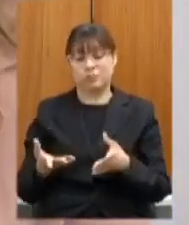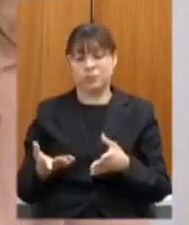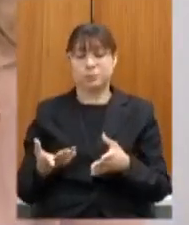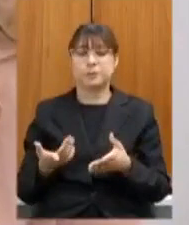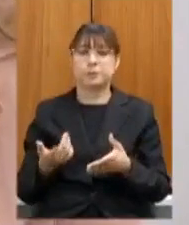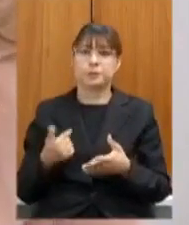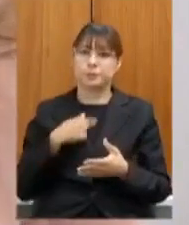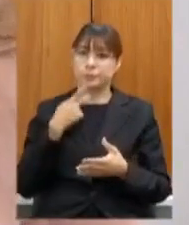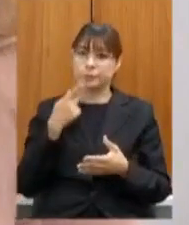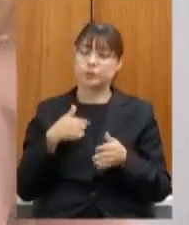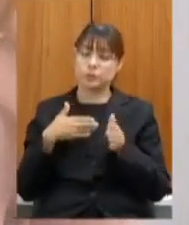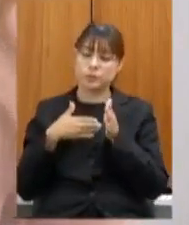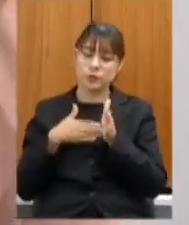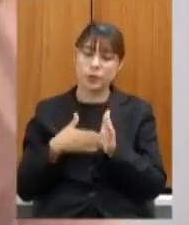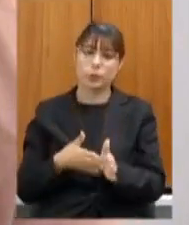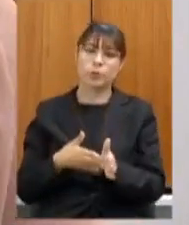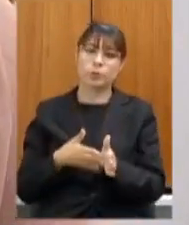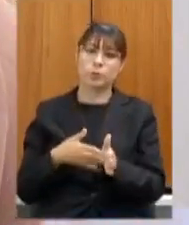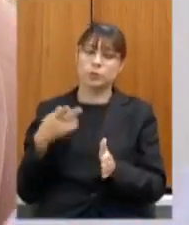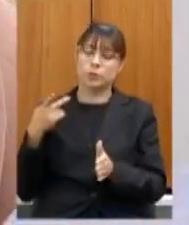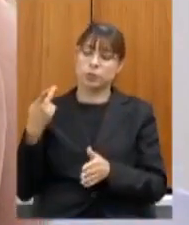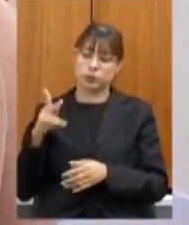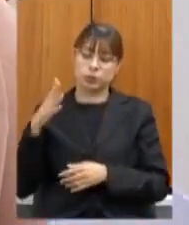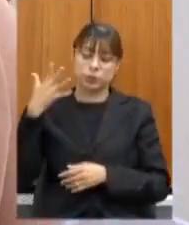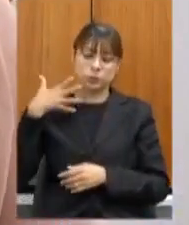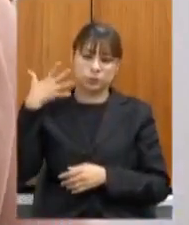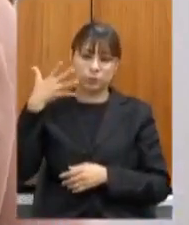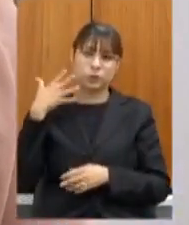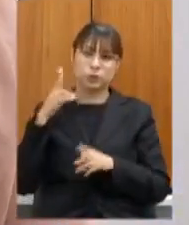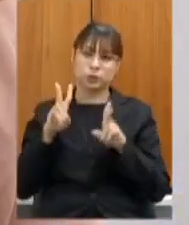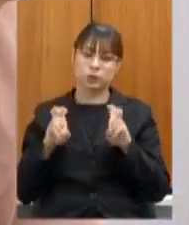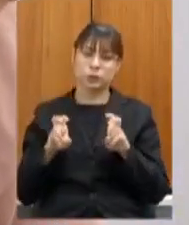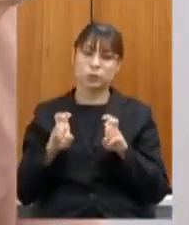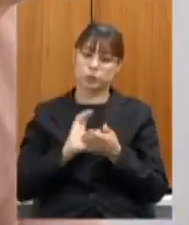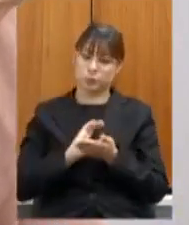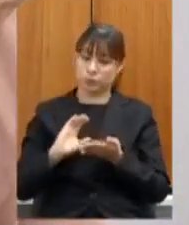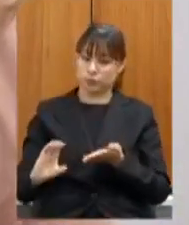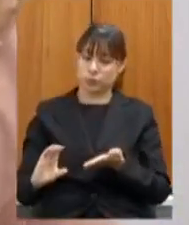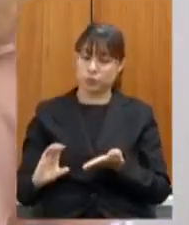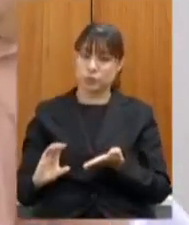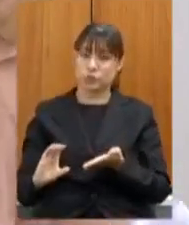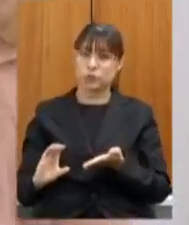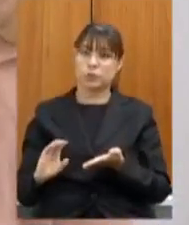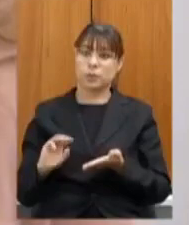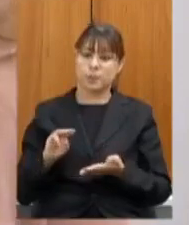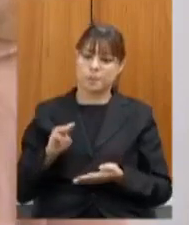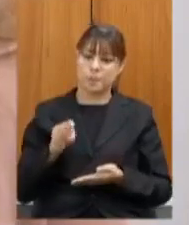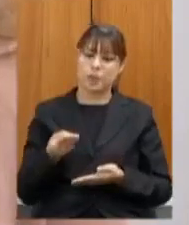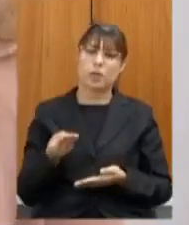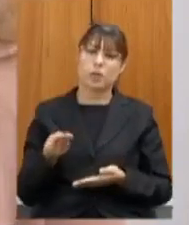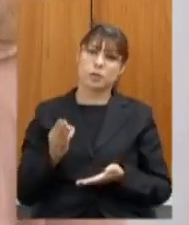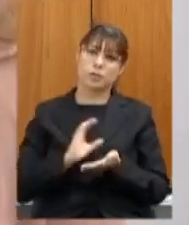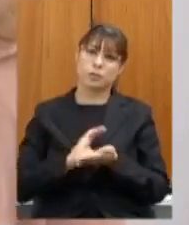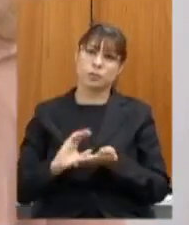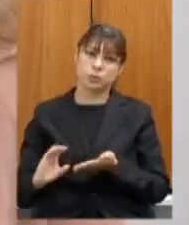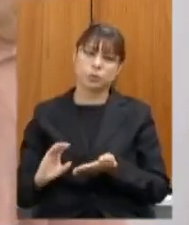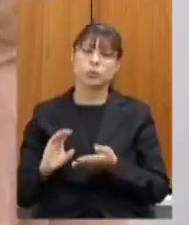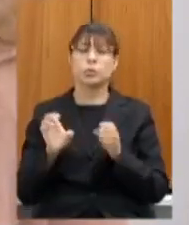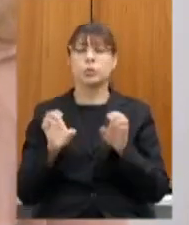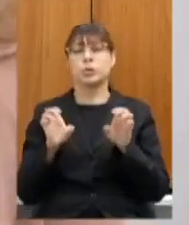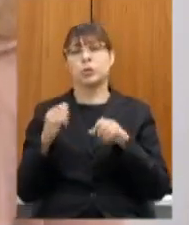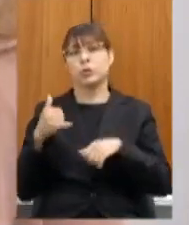acompanhei atentamente a sua apresentação em relação aos investimentos dos milhões que foram destinados à